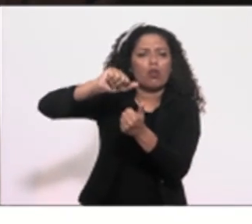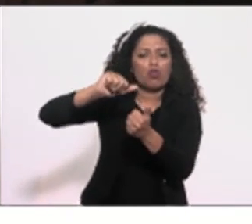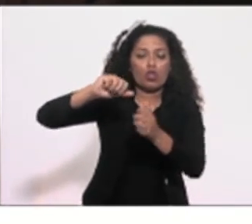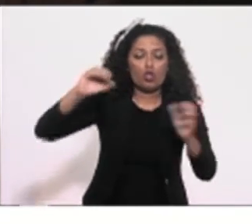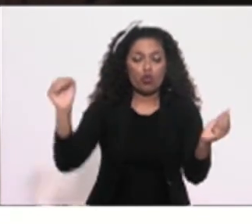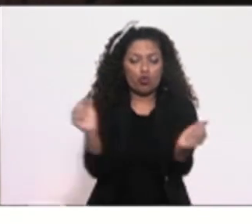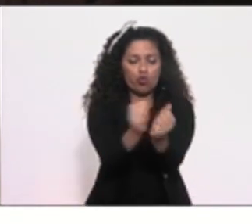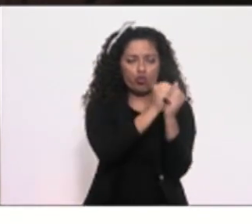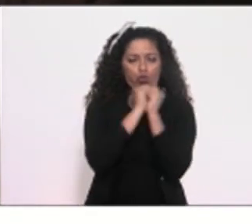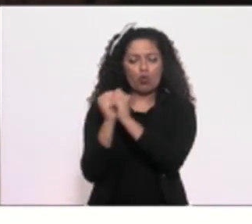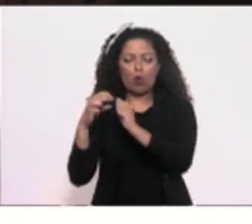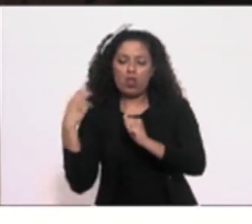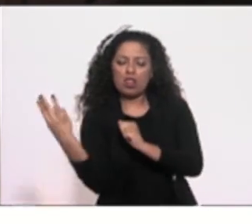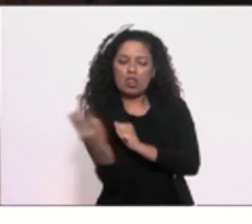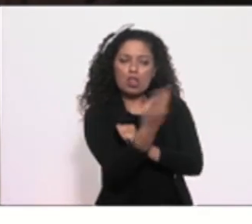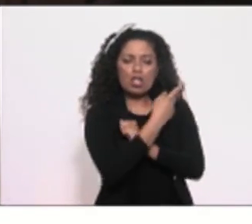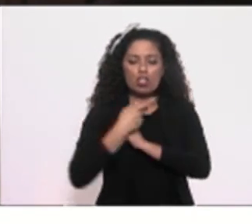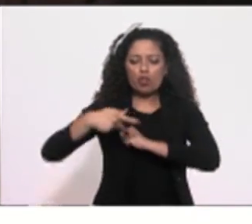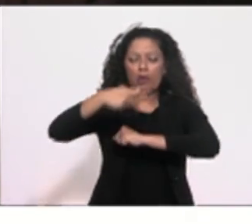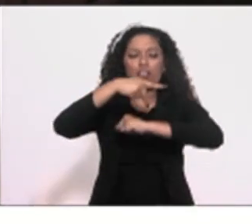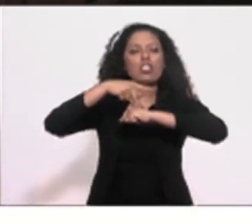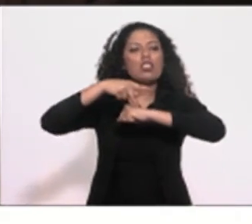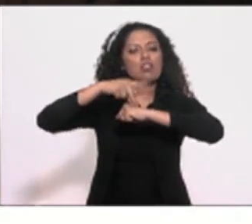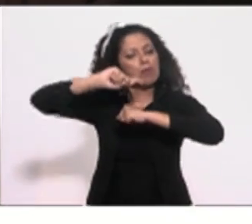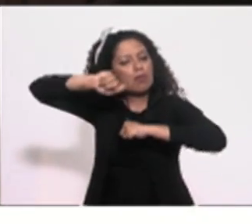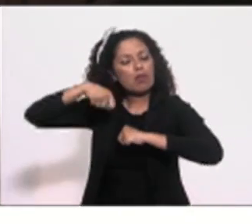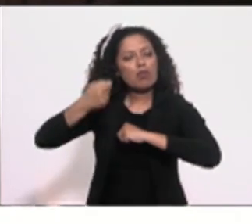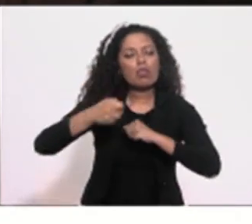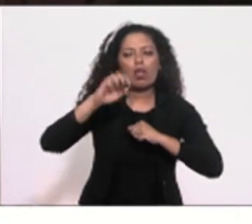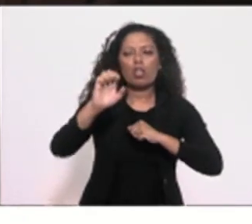que formaram o eixo,